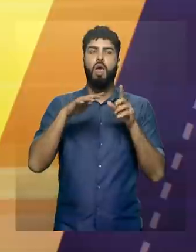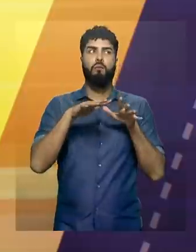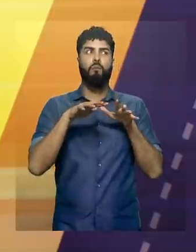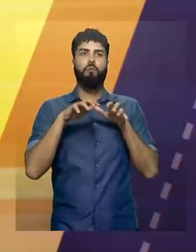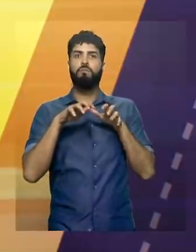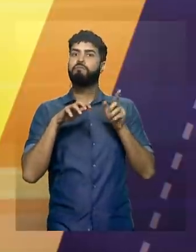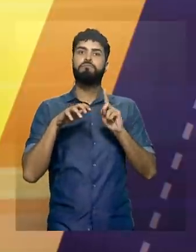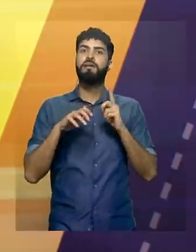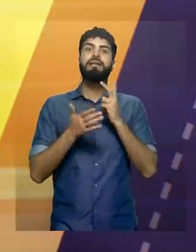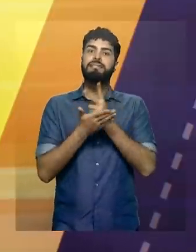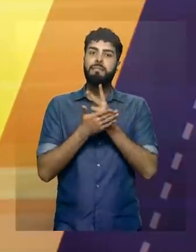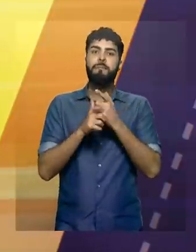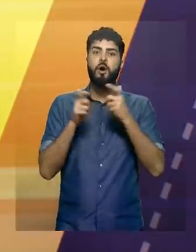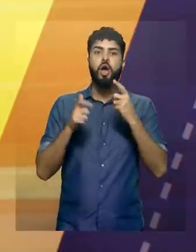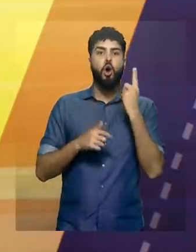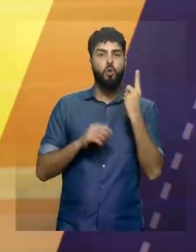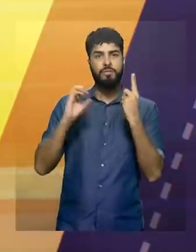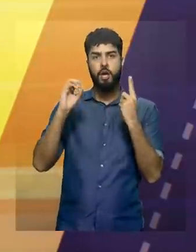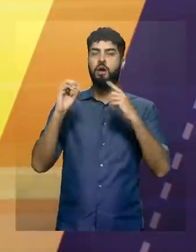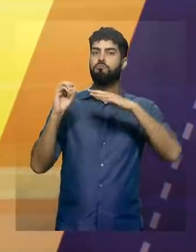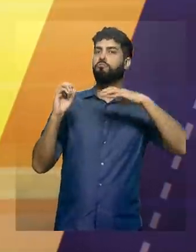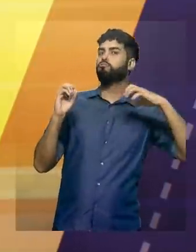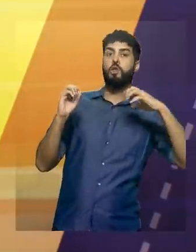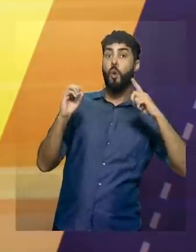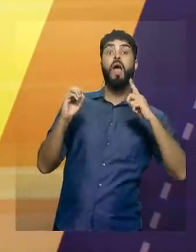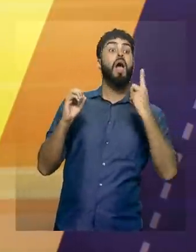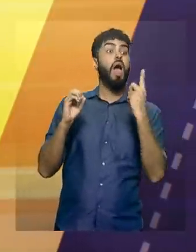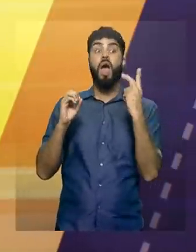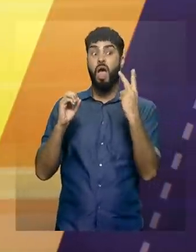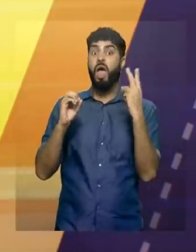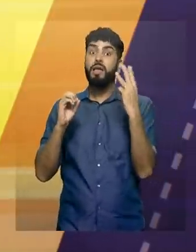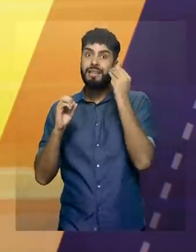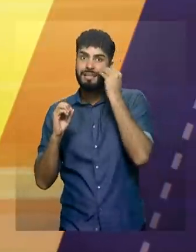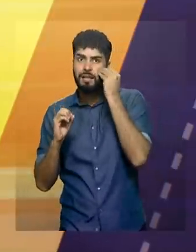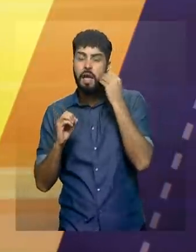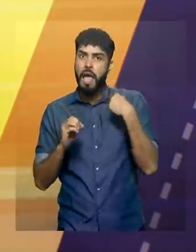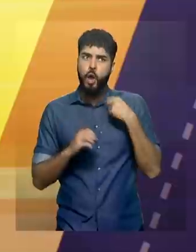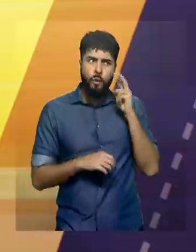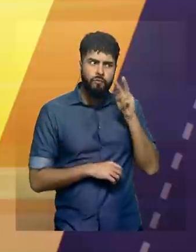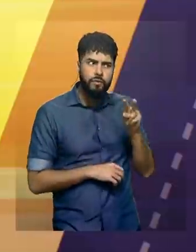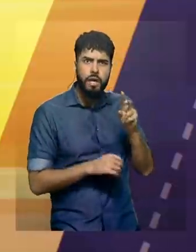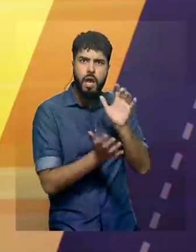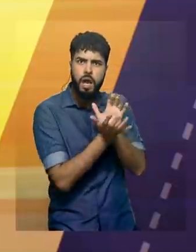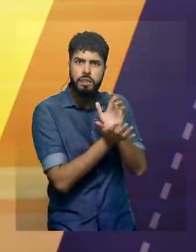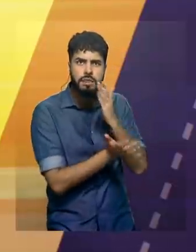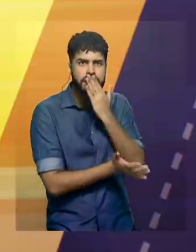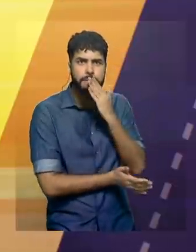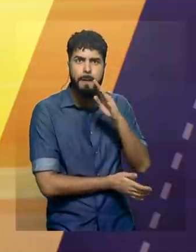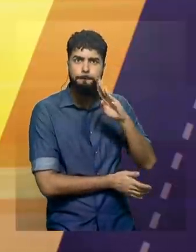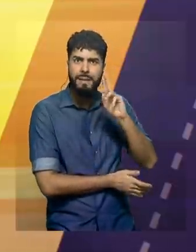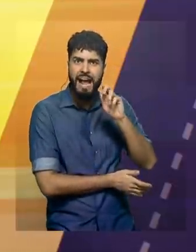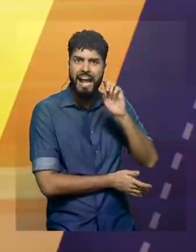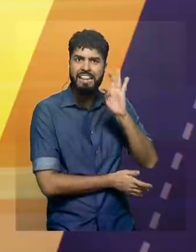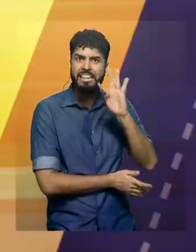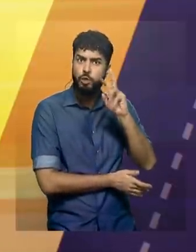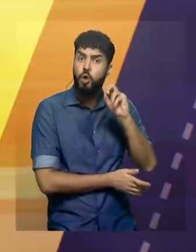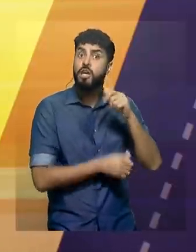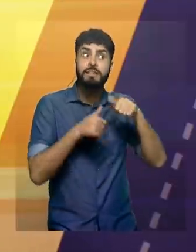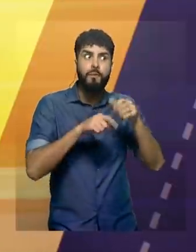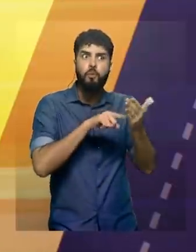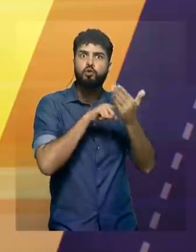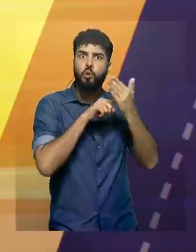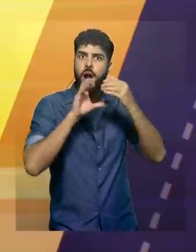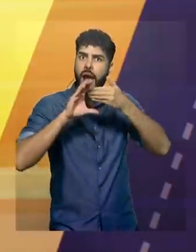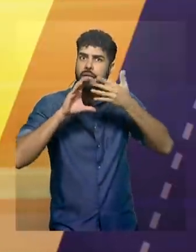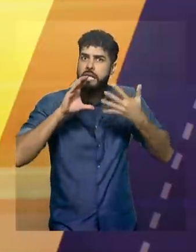equipe que faz um, tentar fazer o segundo, tentar fazer o terceiro. E o Bragantino me mostrou essa característica hoje. Ele estava vencendo já por